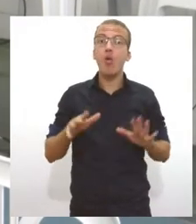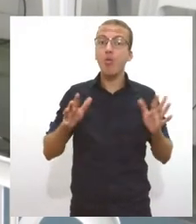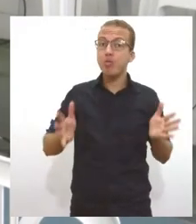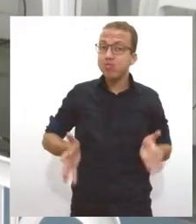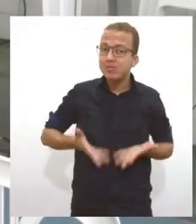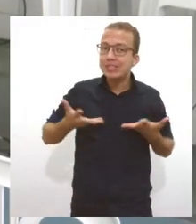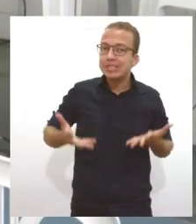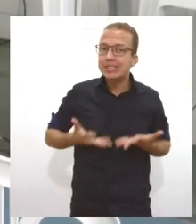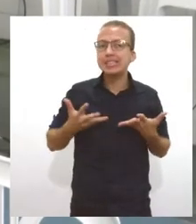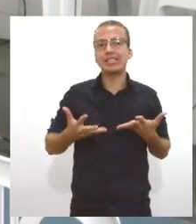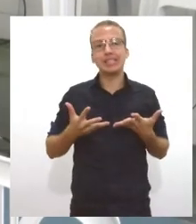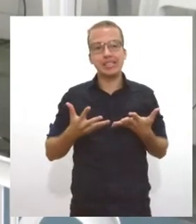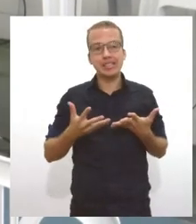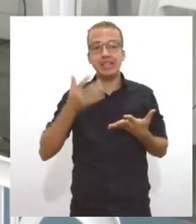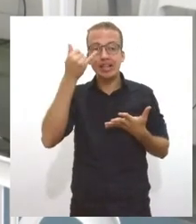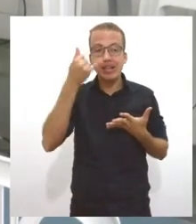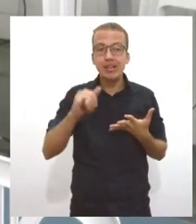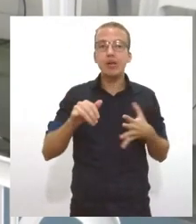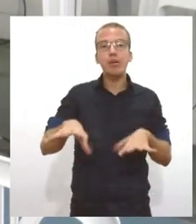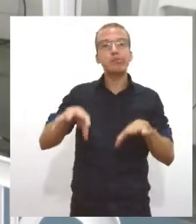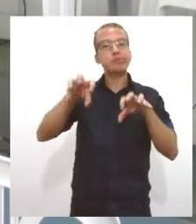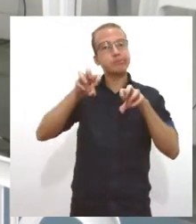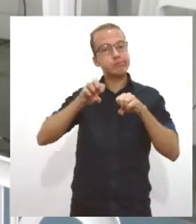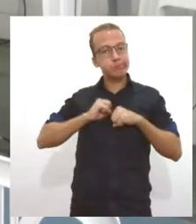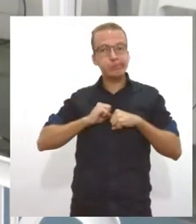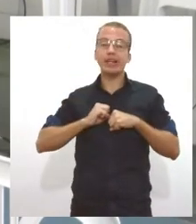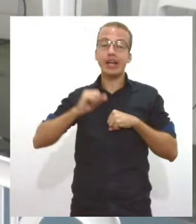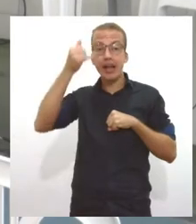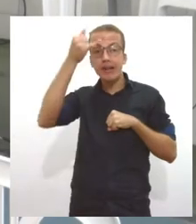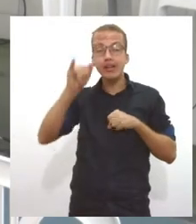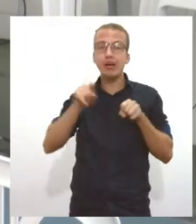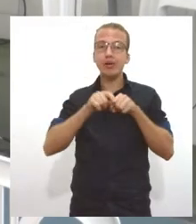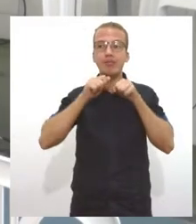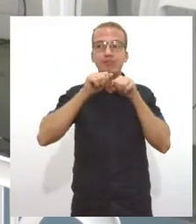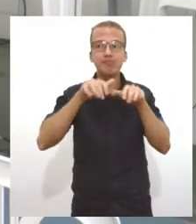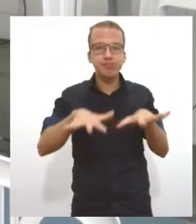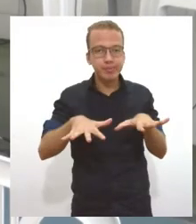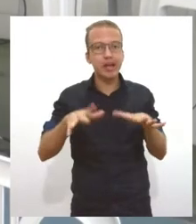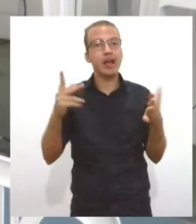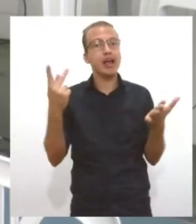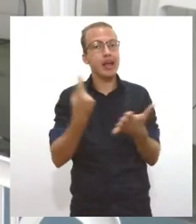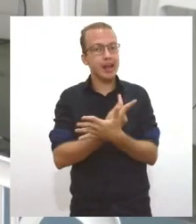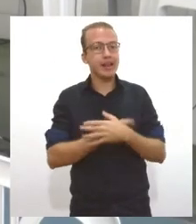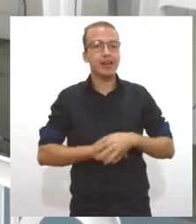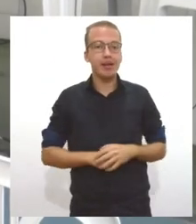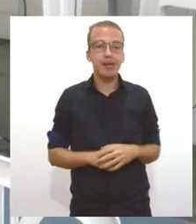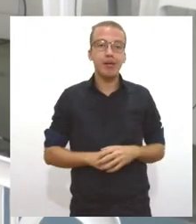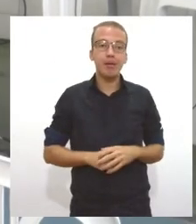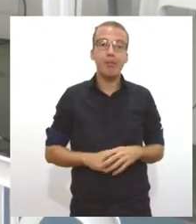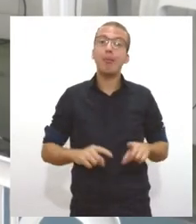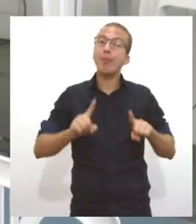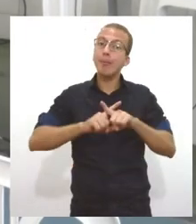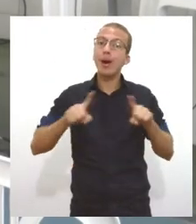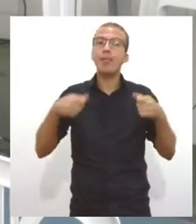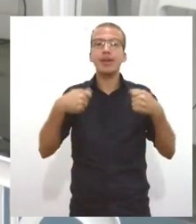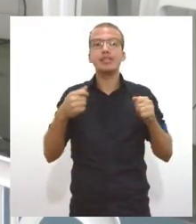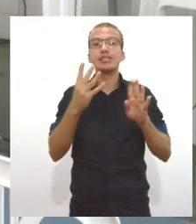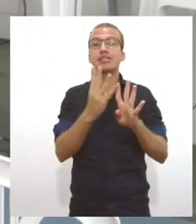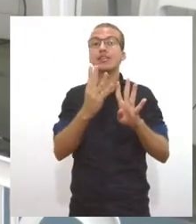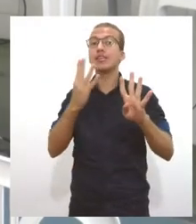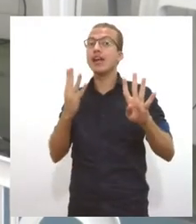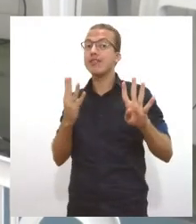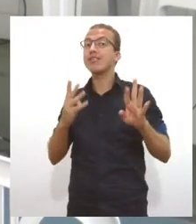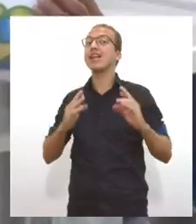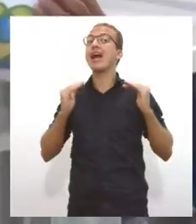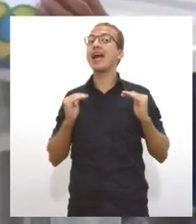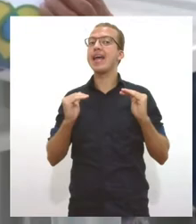de pegar e de transmitir para outra pessoa. Agora nós não podemos querer passar na frente dos outros, né? Eu estou na minha idade e estou tomando a